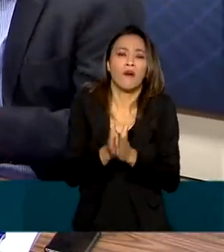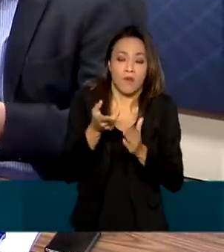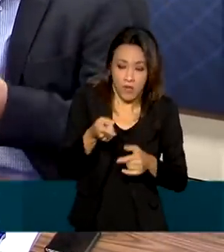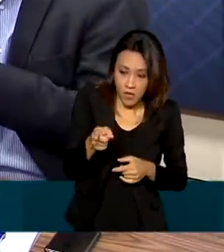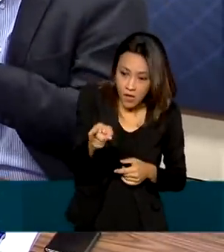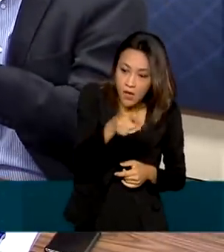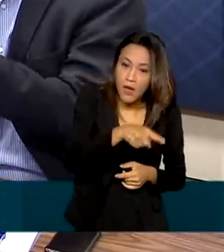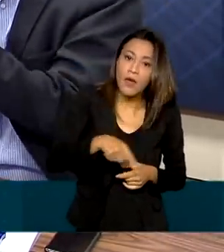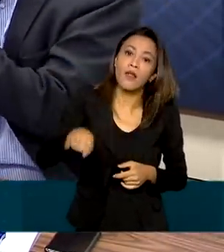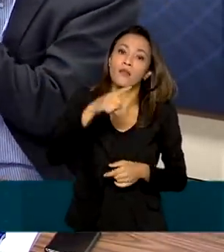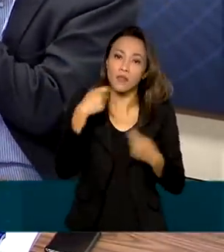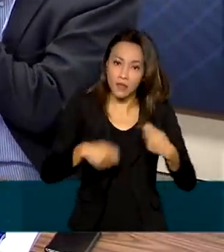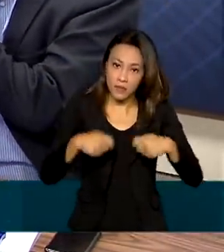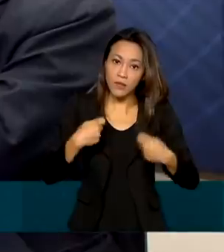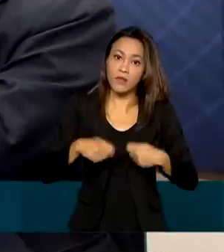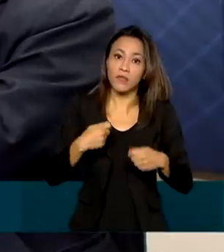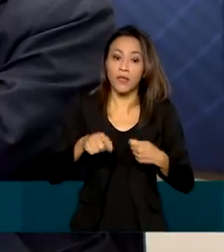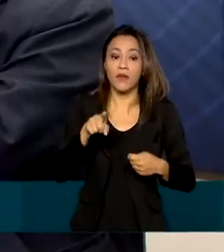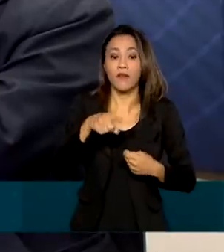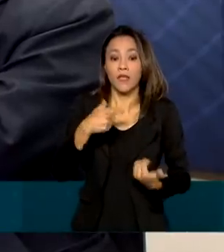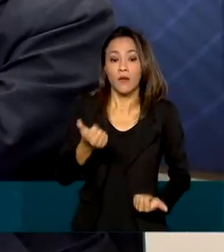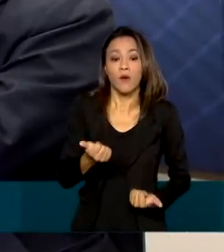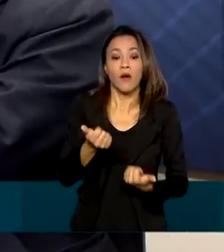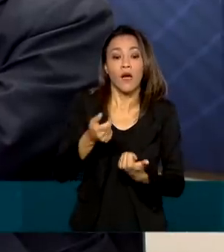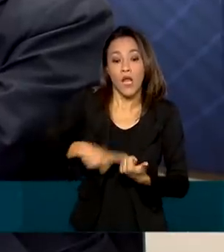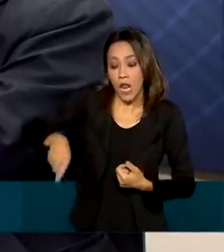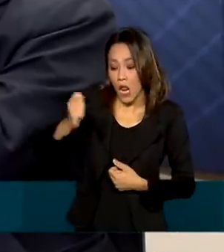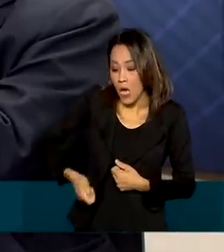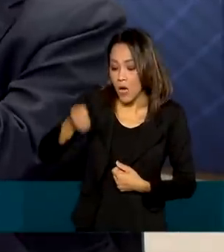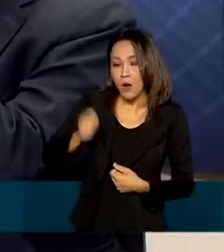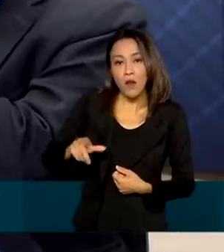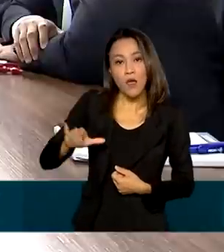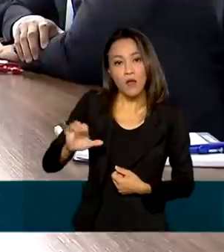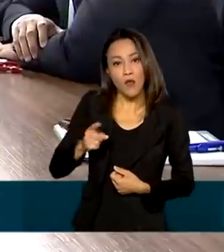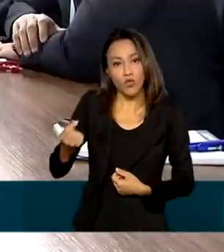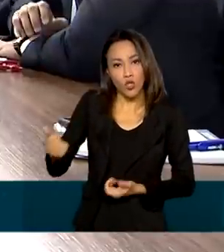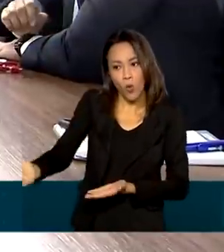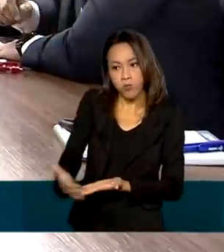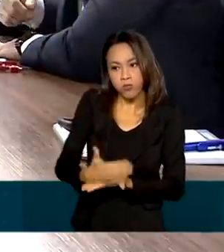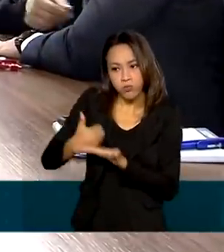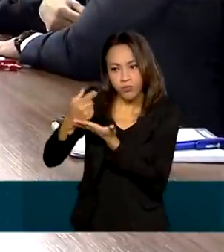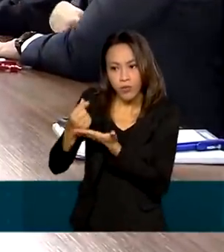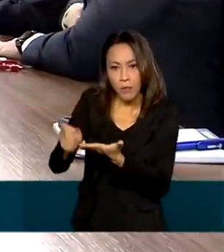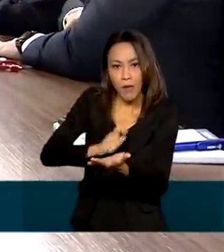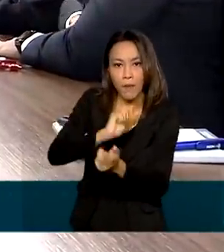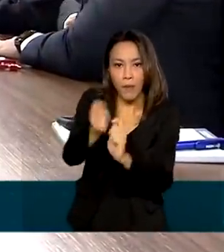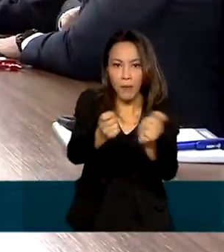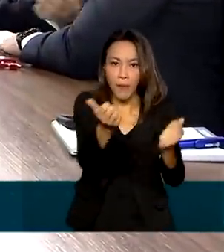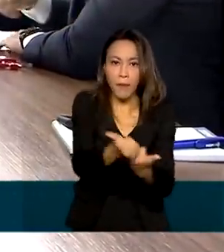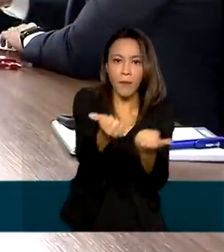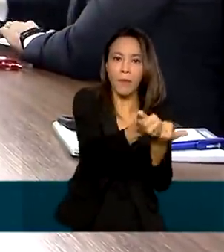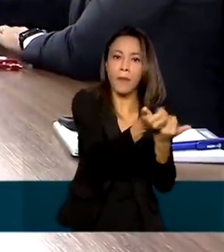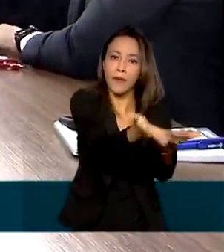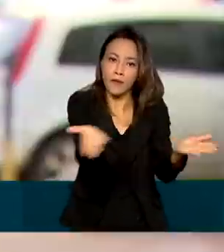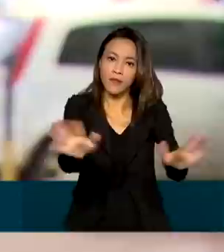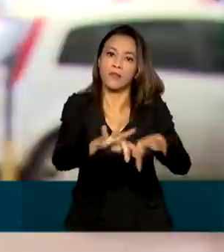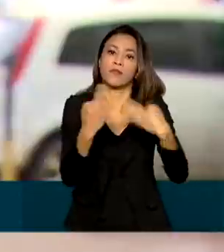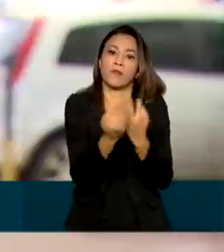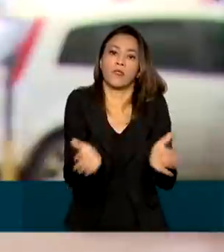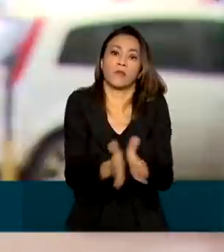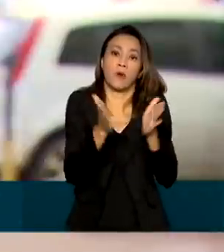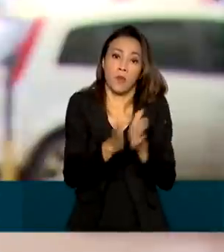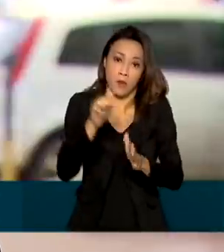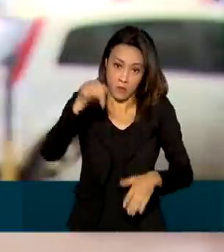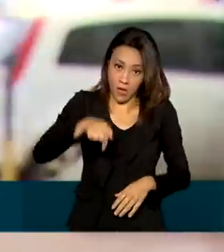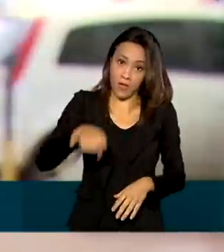a transmissão de sinal custeada pela arrecadação do leilão do 5G, previsto para acontecer ainda neste semestre. O